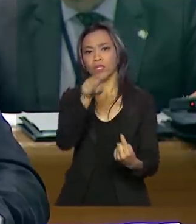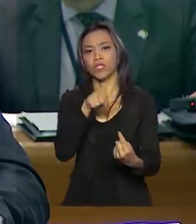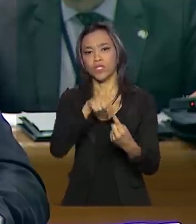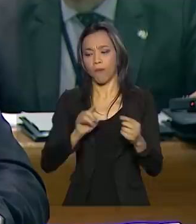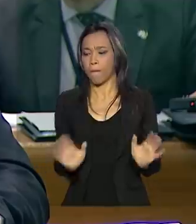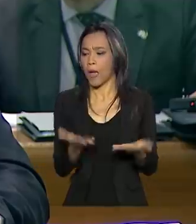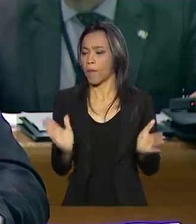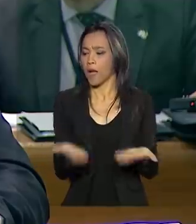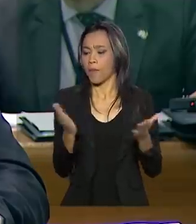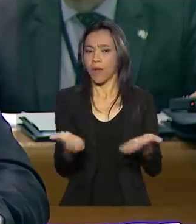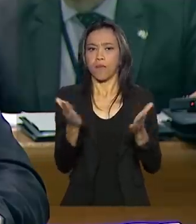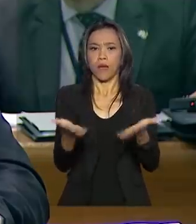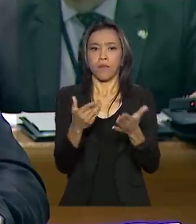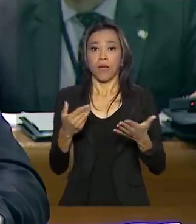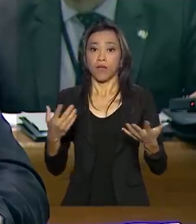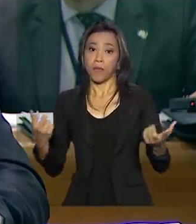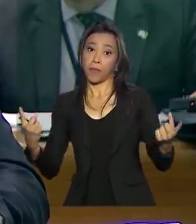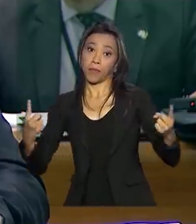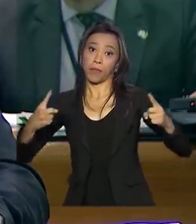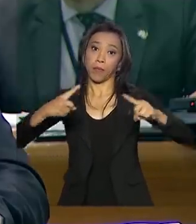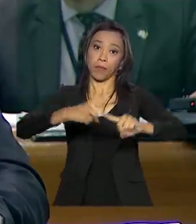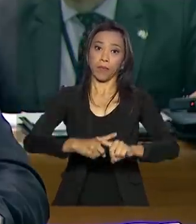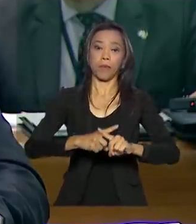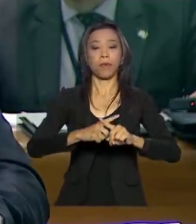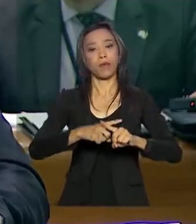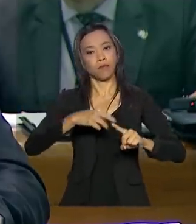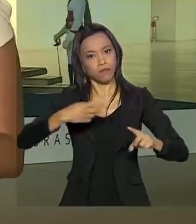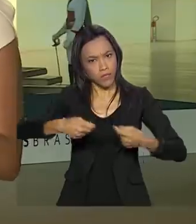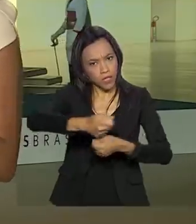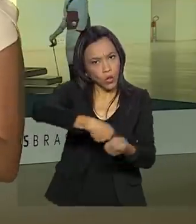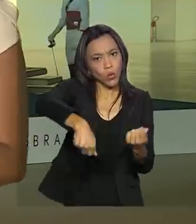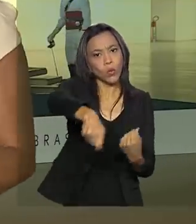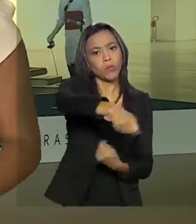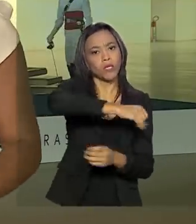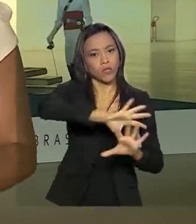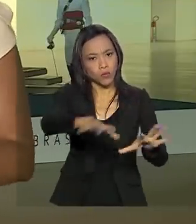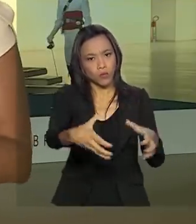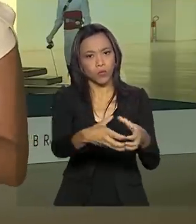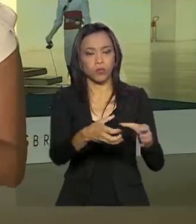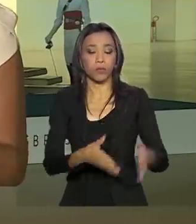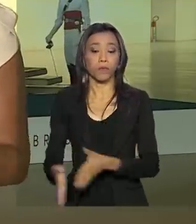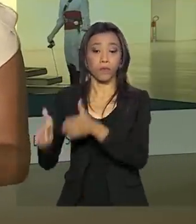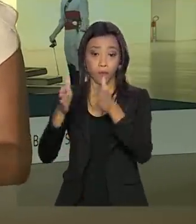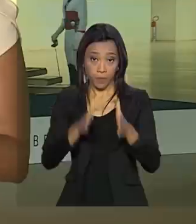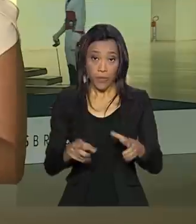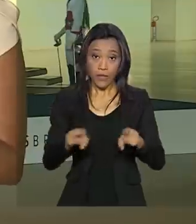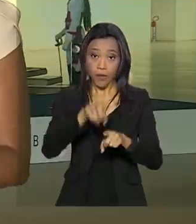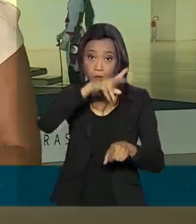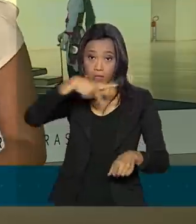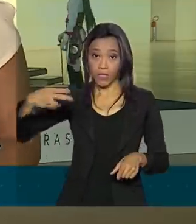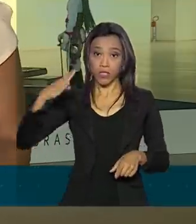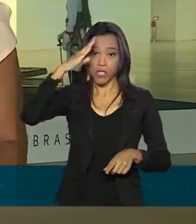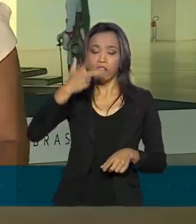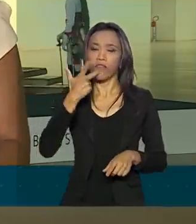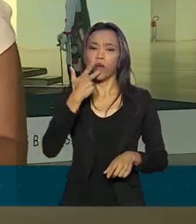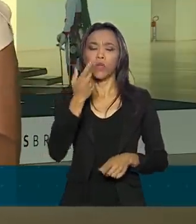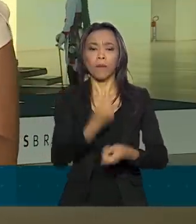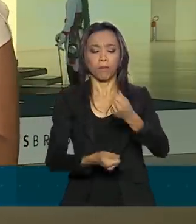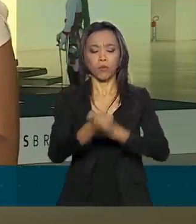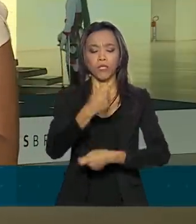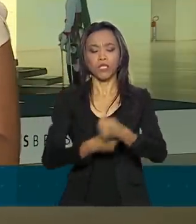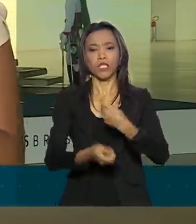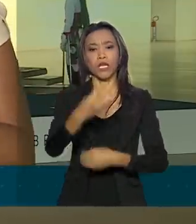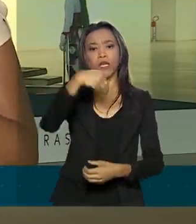produtividade e a competitividade de nossas economias. Jair Bolsonaro destacou a política externa brasileira